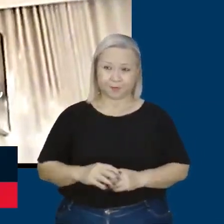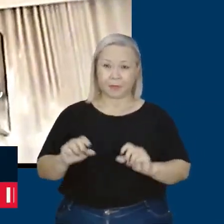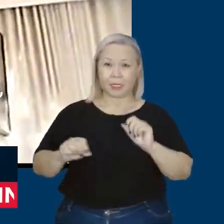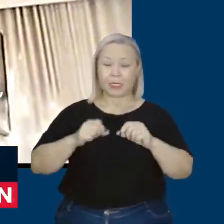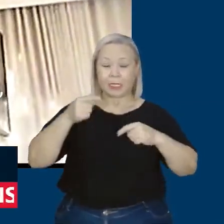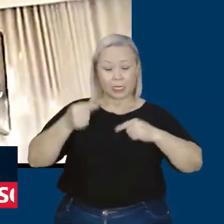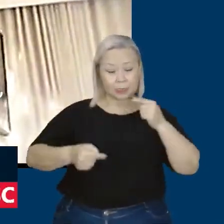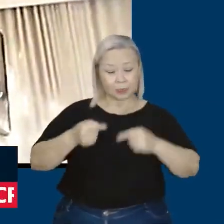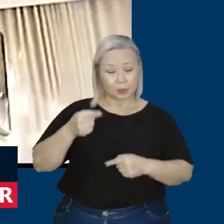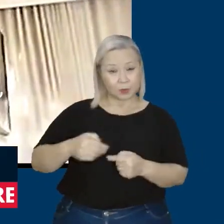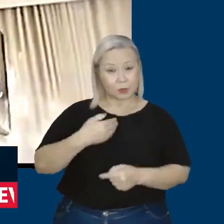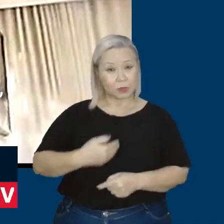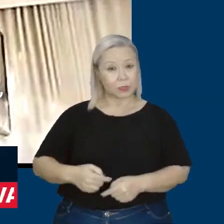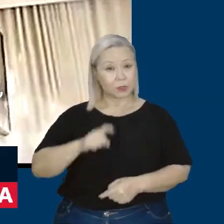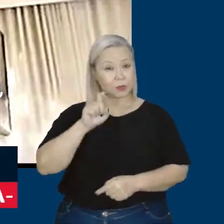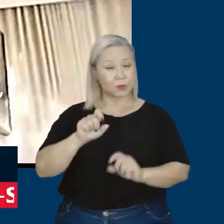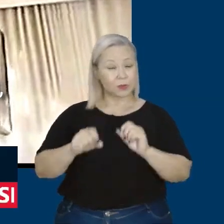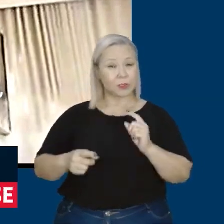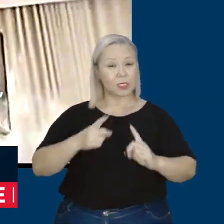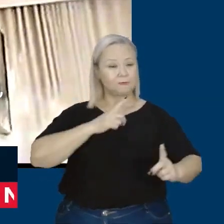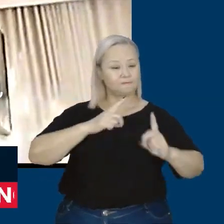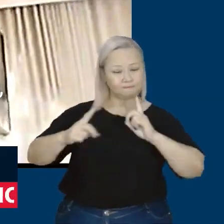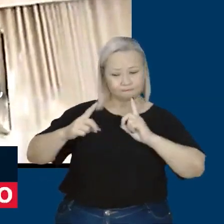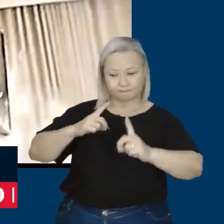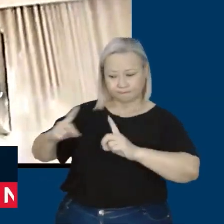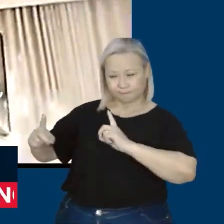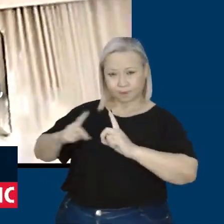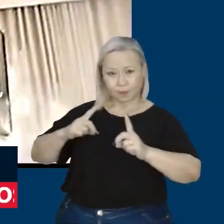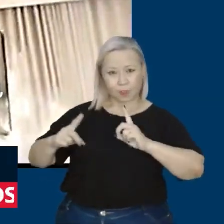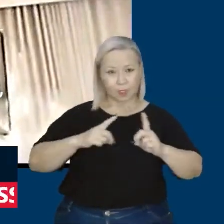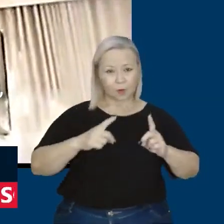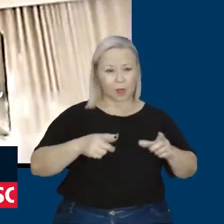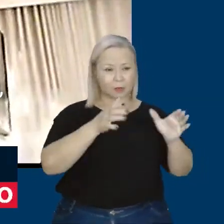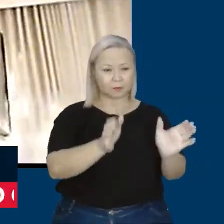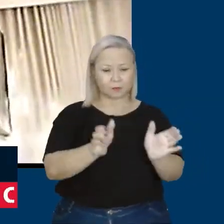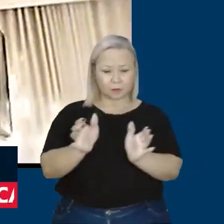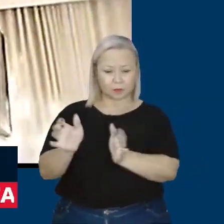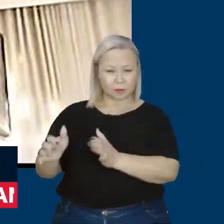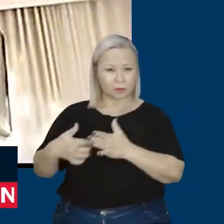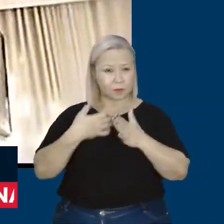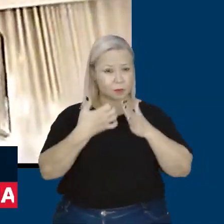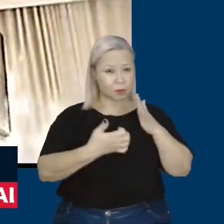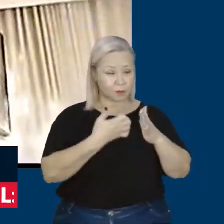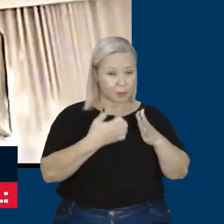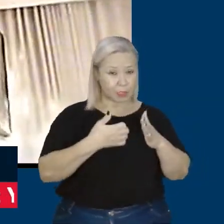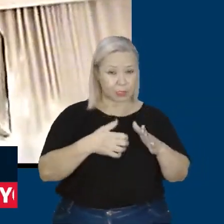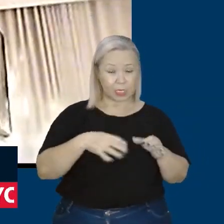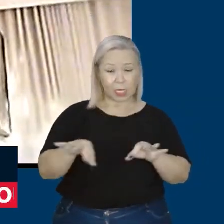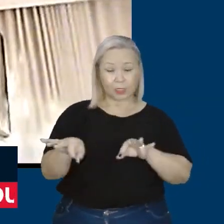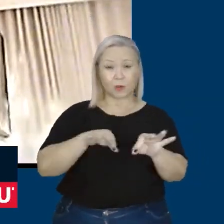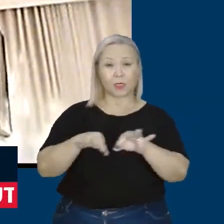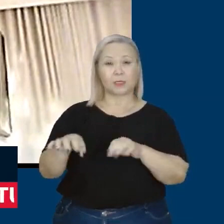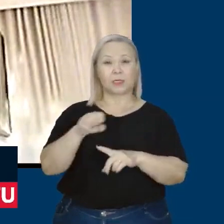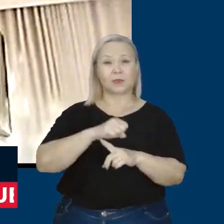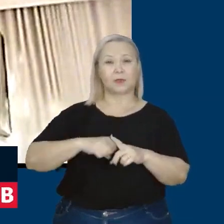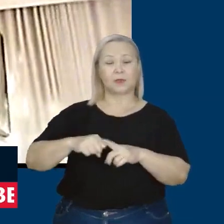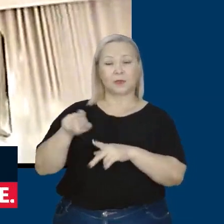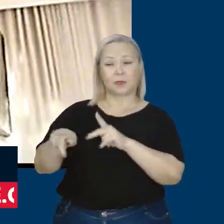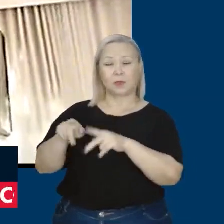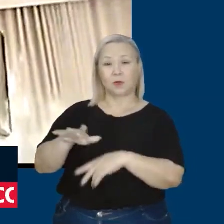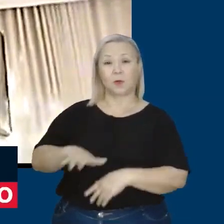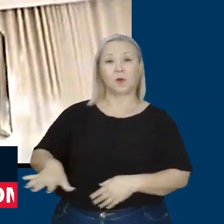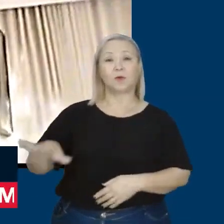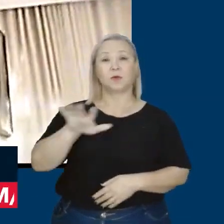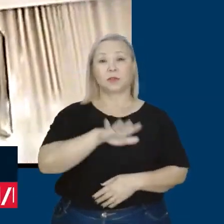políticas públicas sejam dialogadas com segmentos empresariais, com segmentos organizados da sociedade civil de um modo